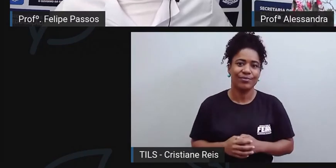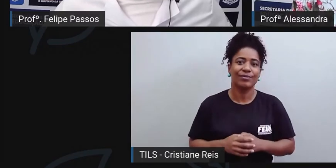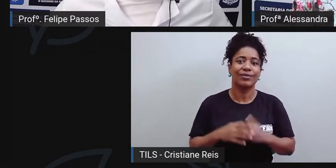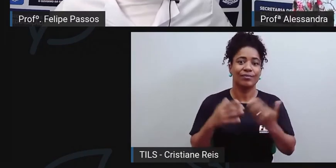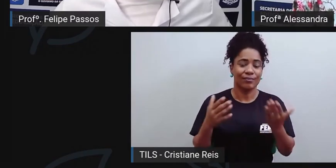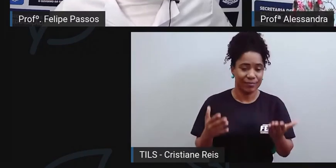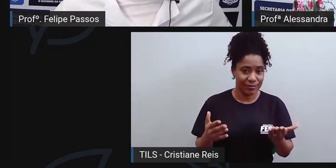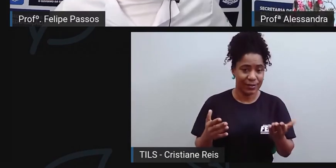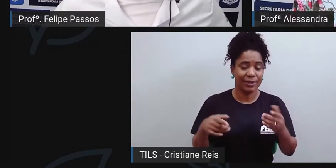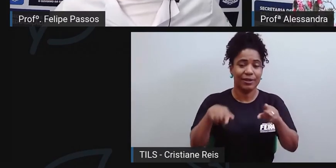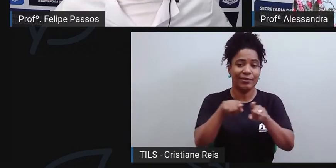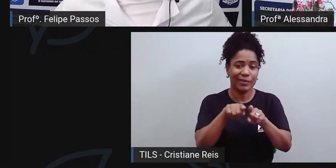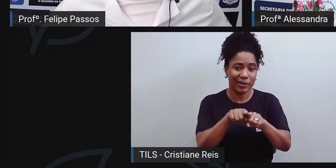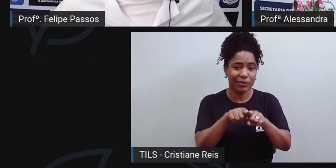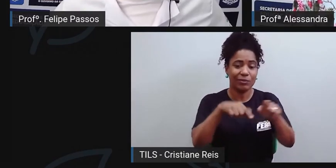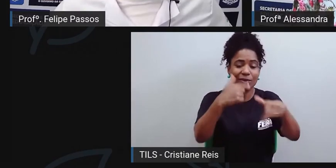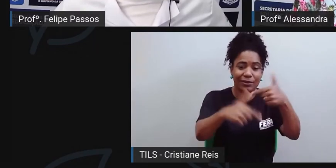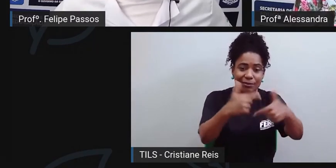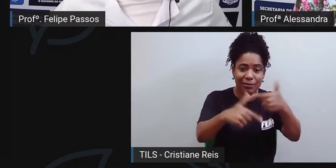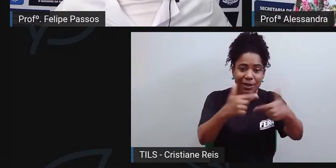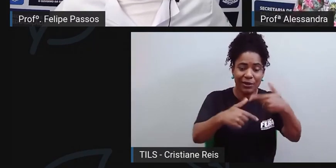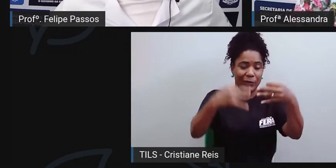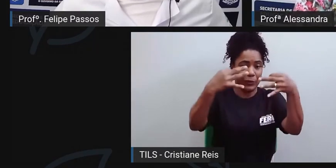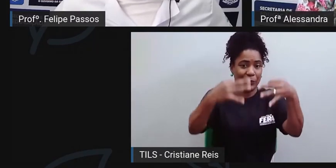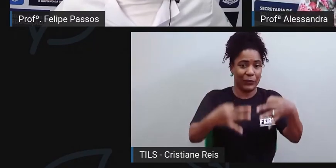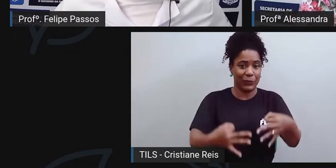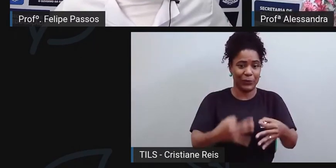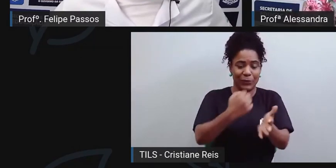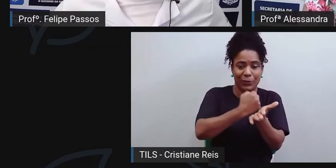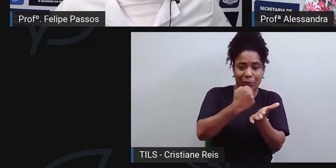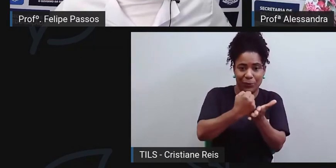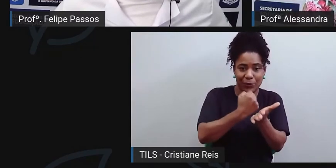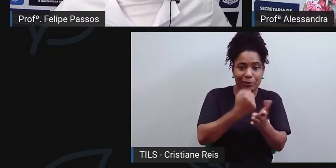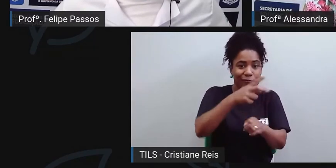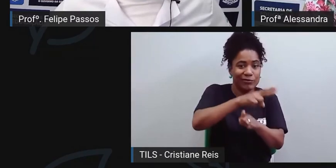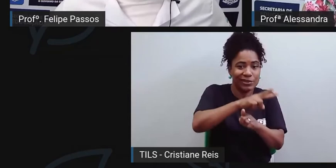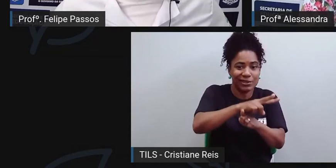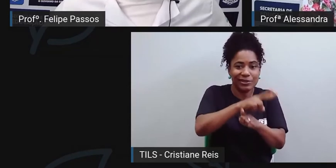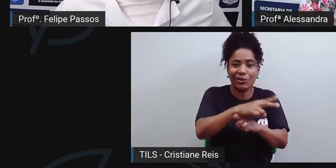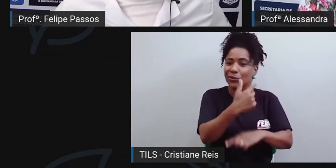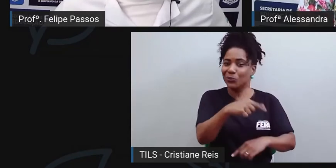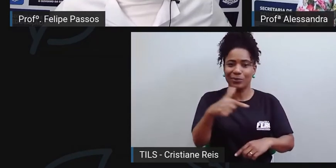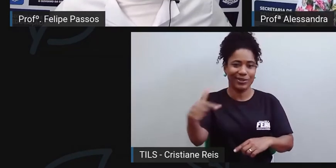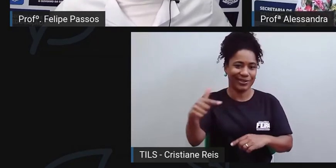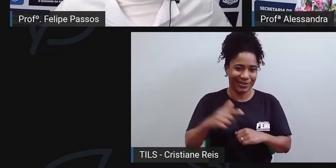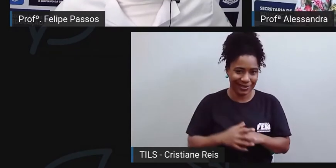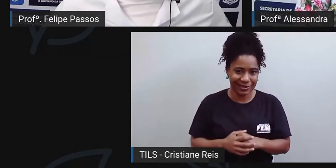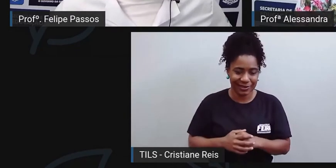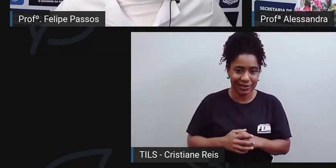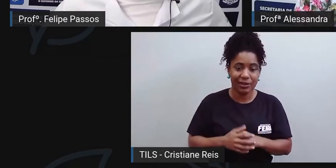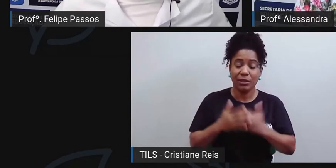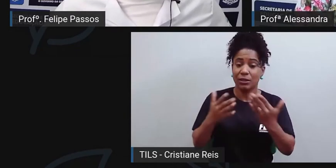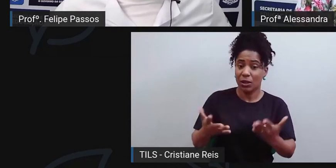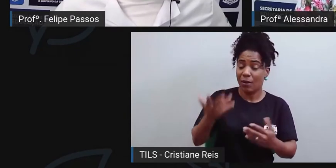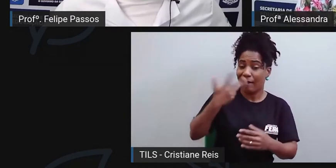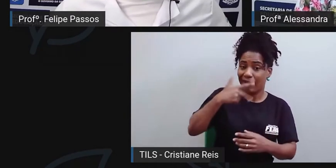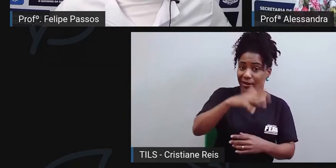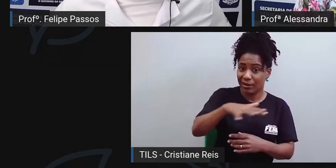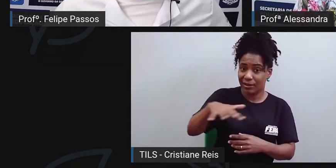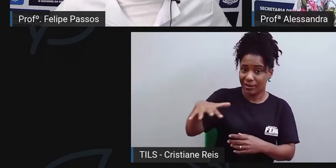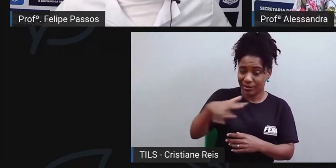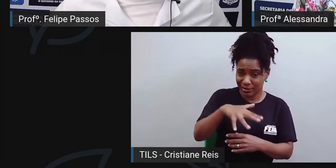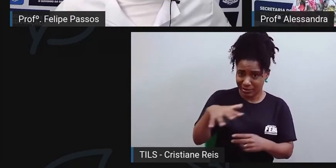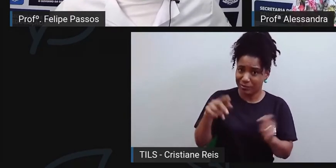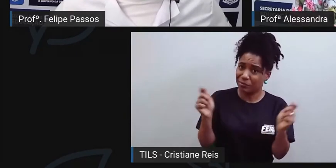existe um controle formal da atividade. Então, é possível aquela criança, aquela adolescente estar ali, porque não vai